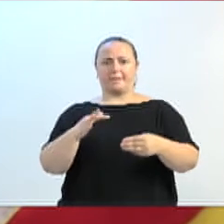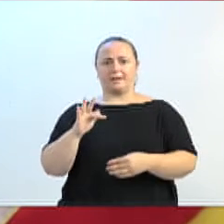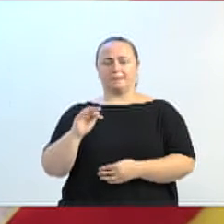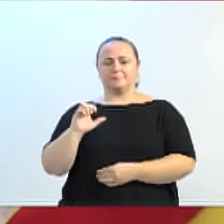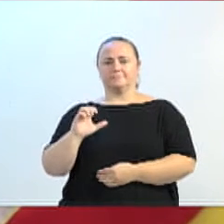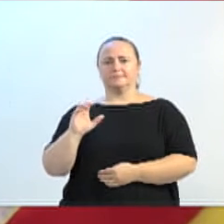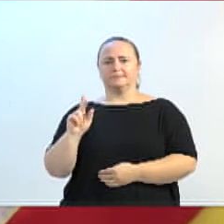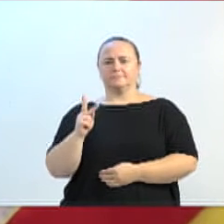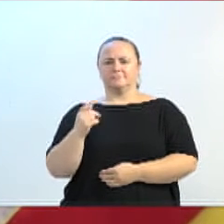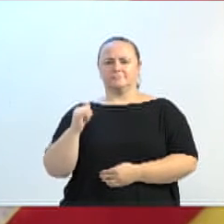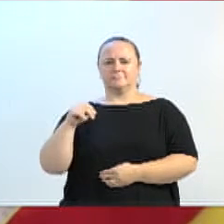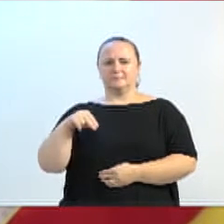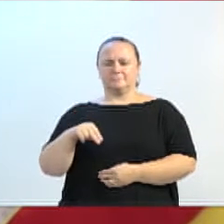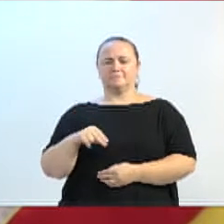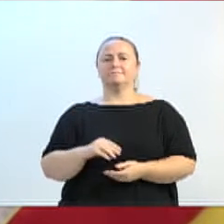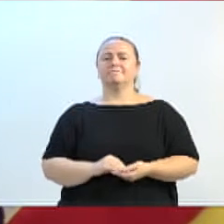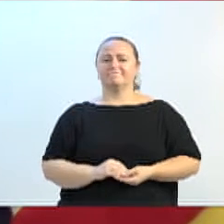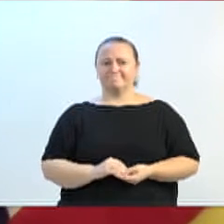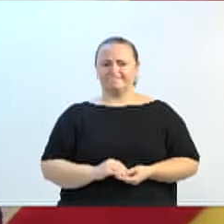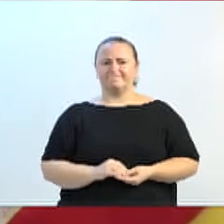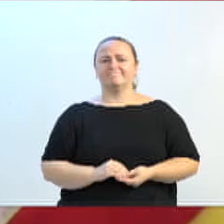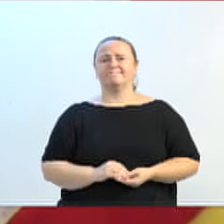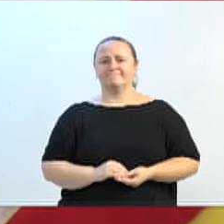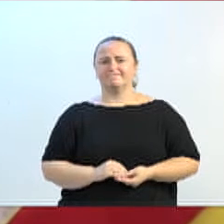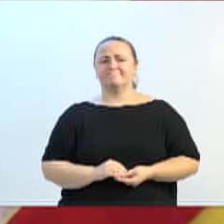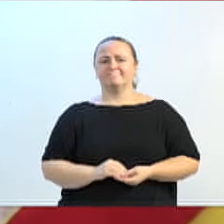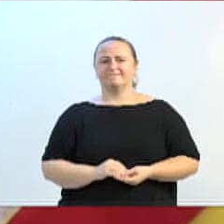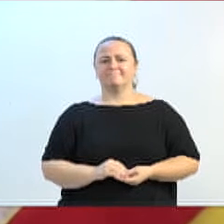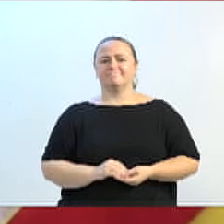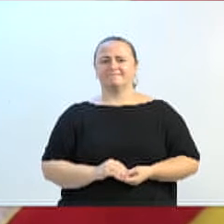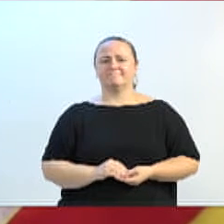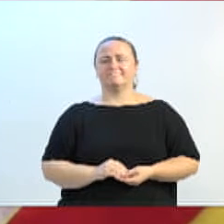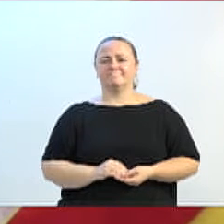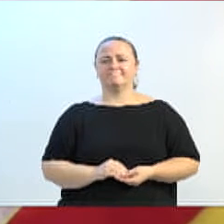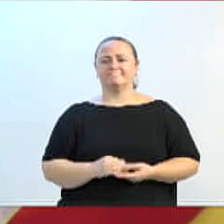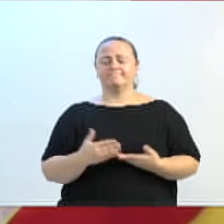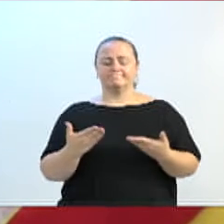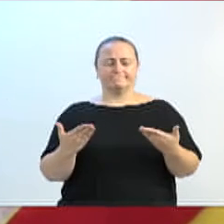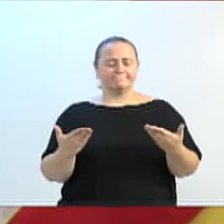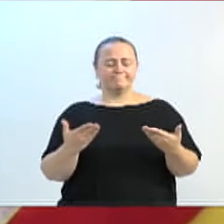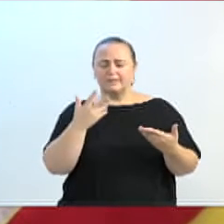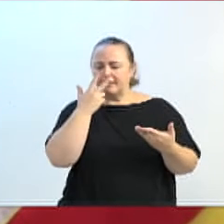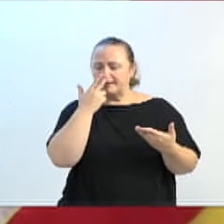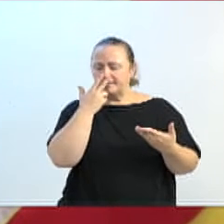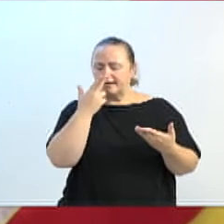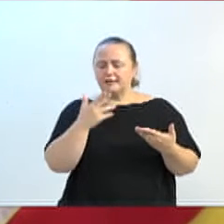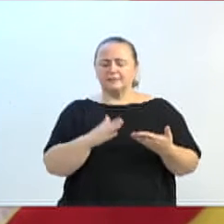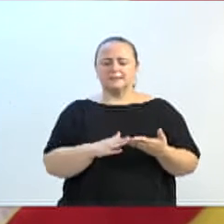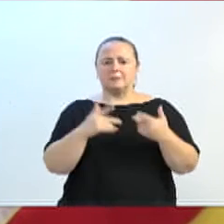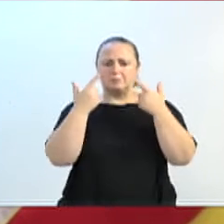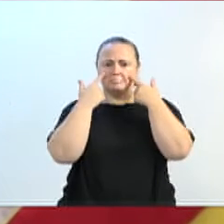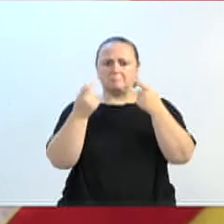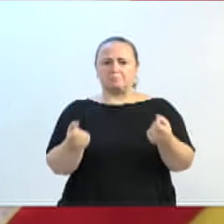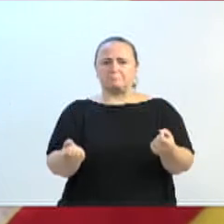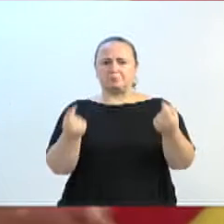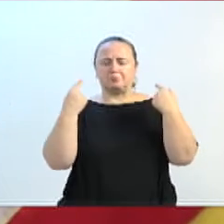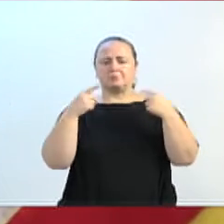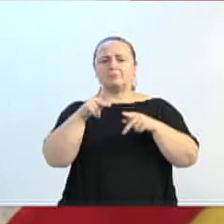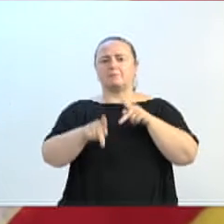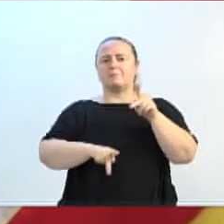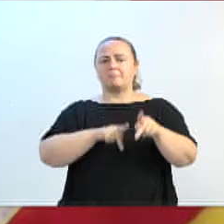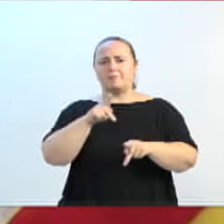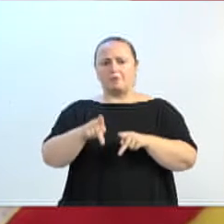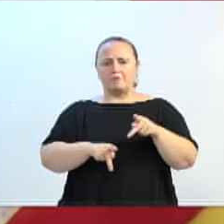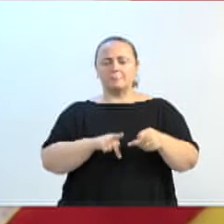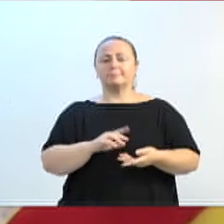cuspindo, cuspindo na cara do povo brasileiro. Hoje eu recebi muitos